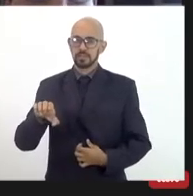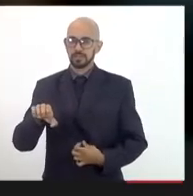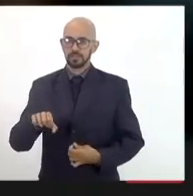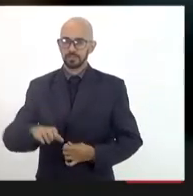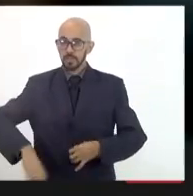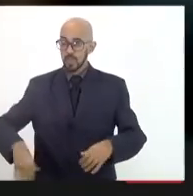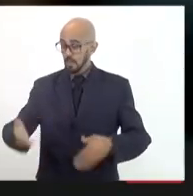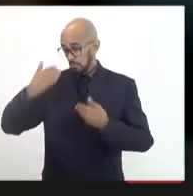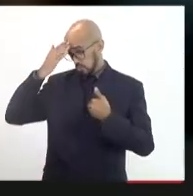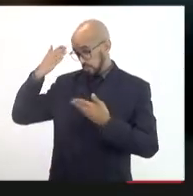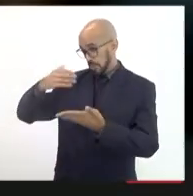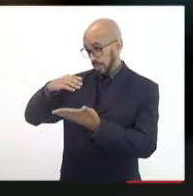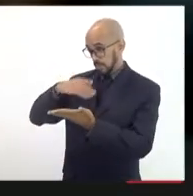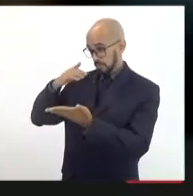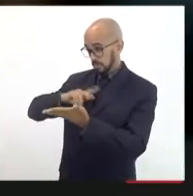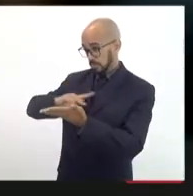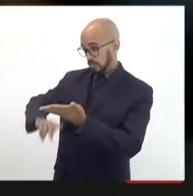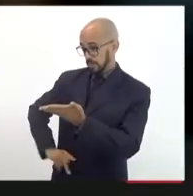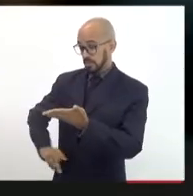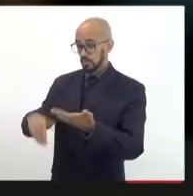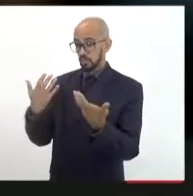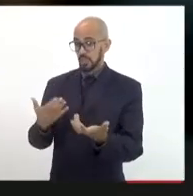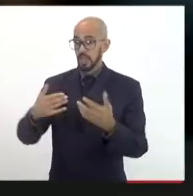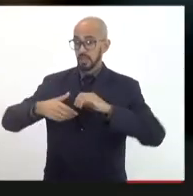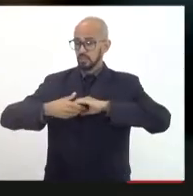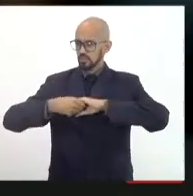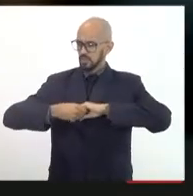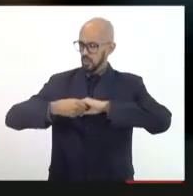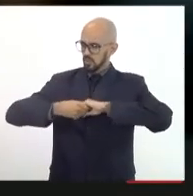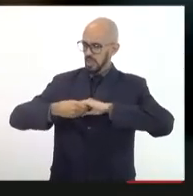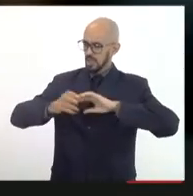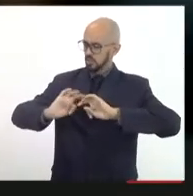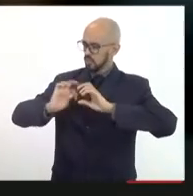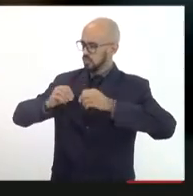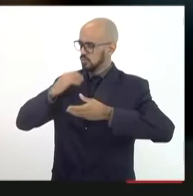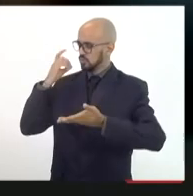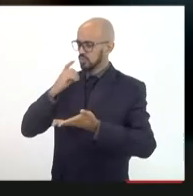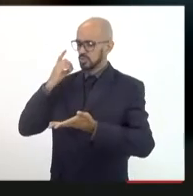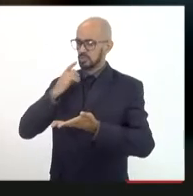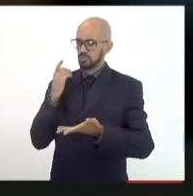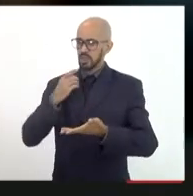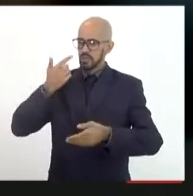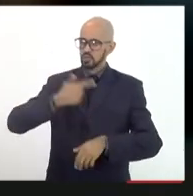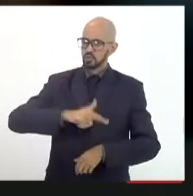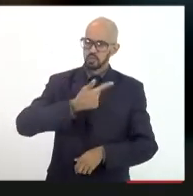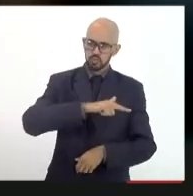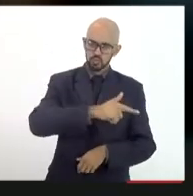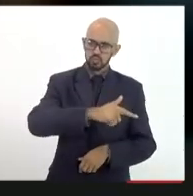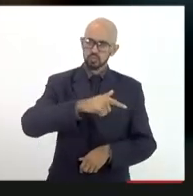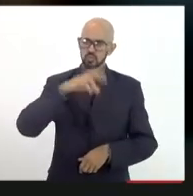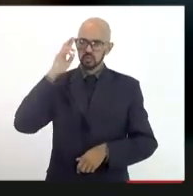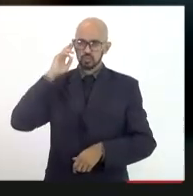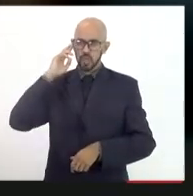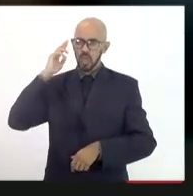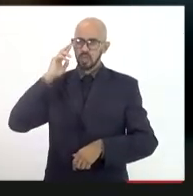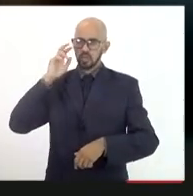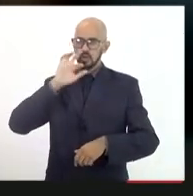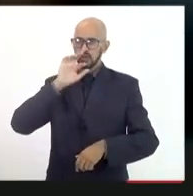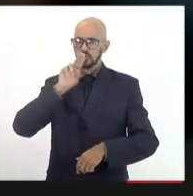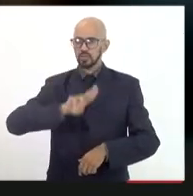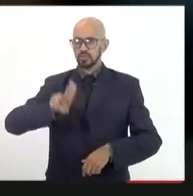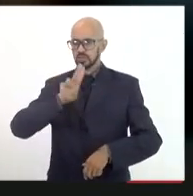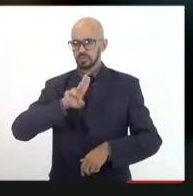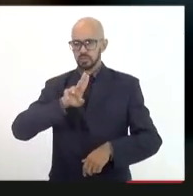eu queria saudar todos os parlamentares aqui presentes demais reitores autoridades